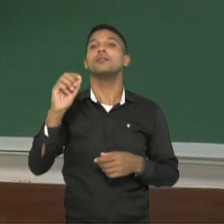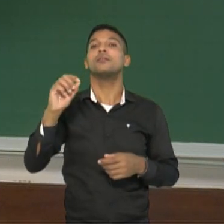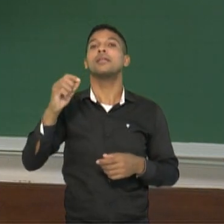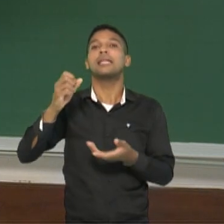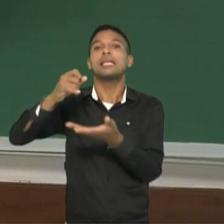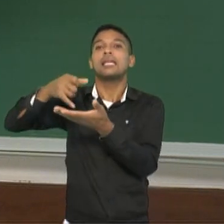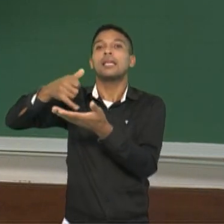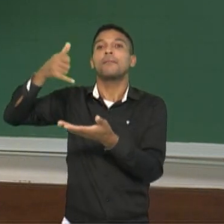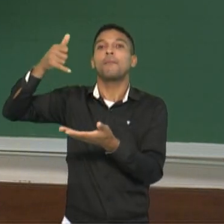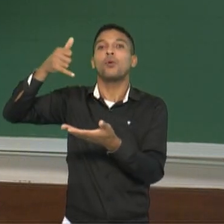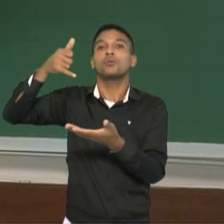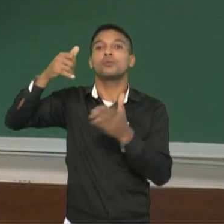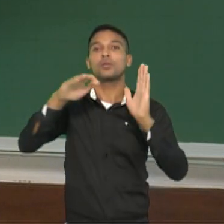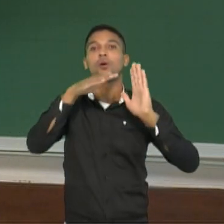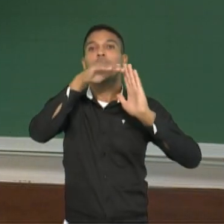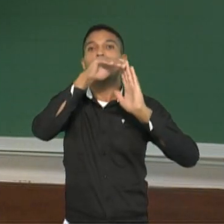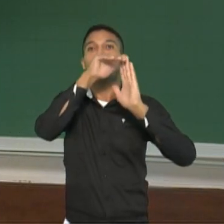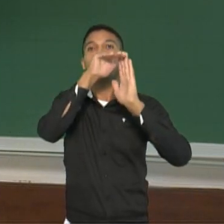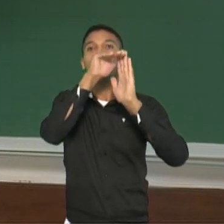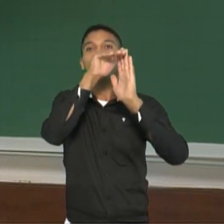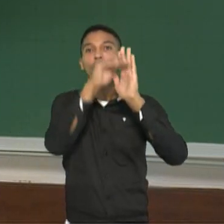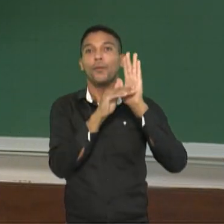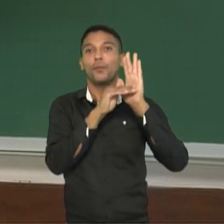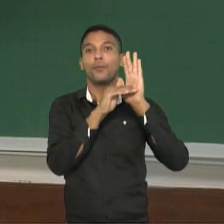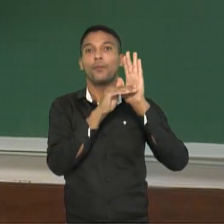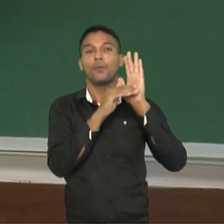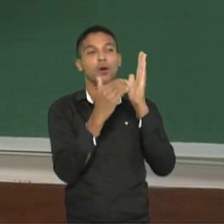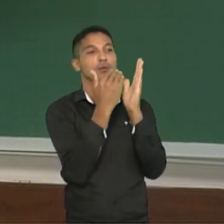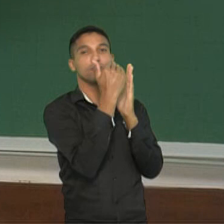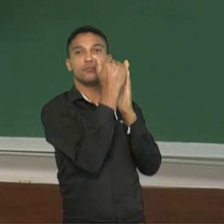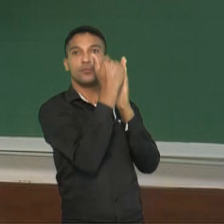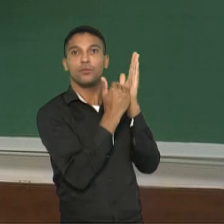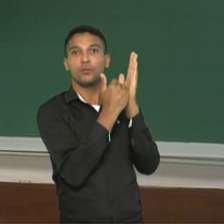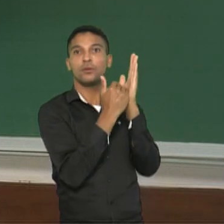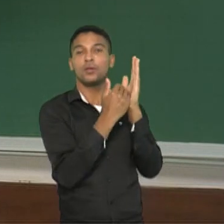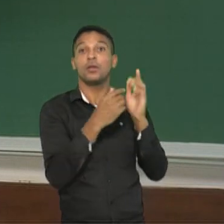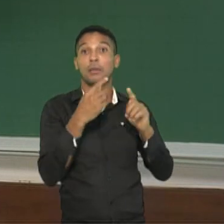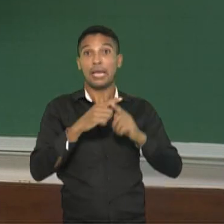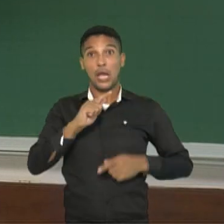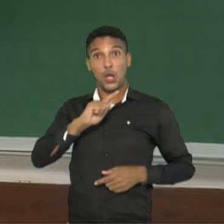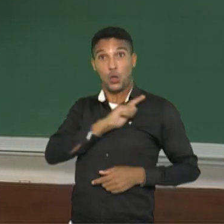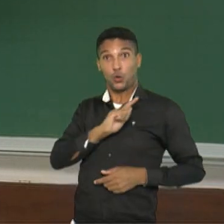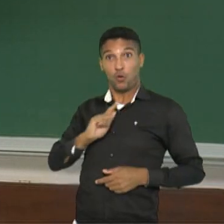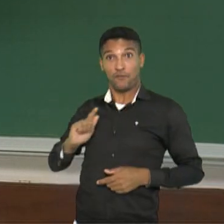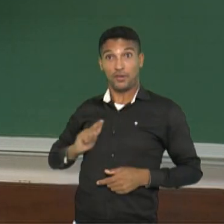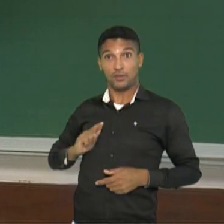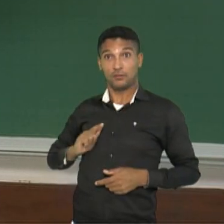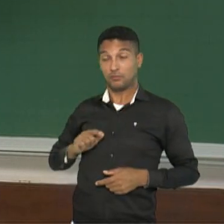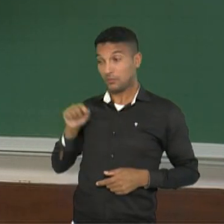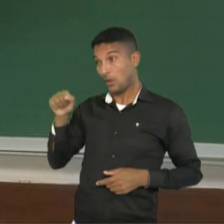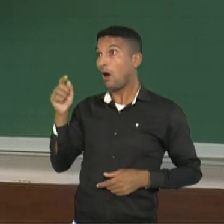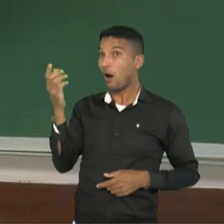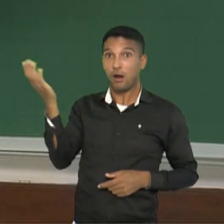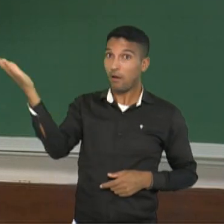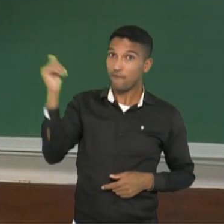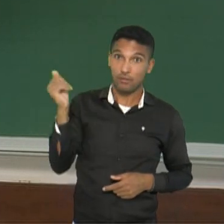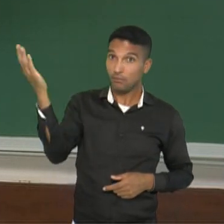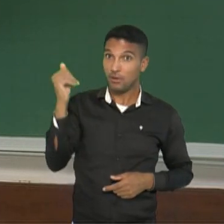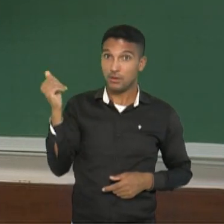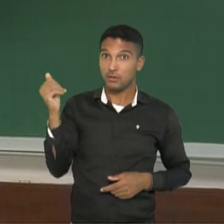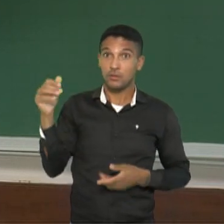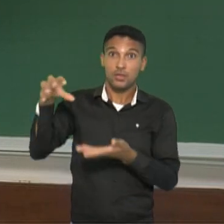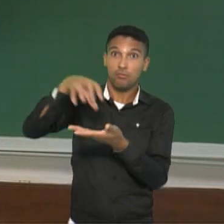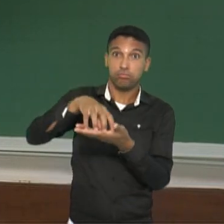que as indústrias vão receber para poder estar, então, se instalando naquele local. Então, esses